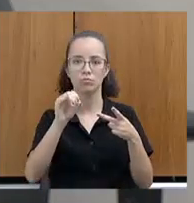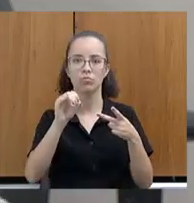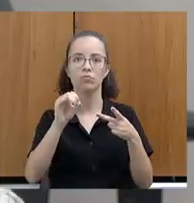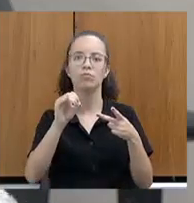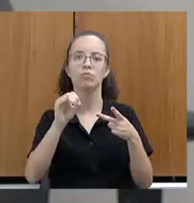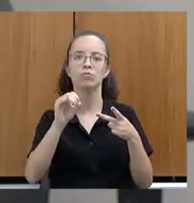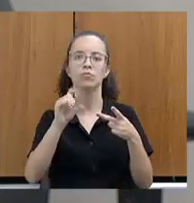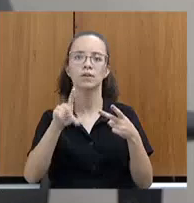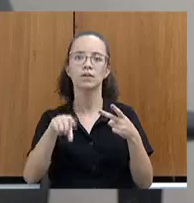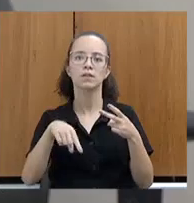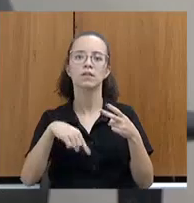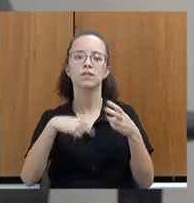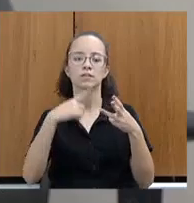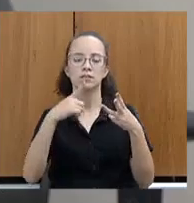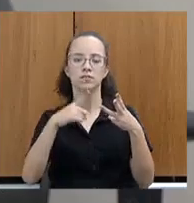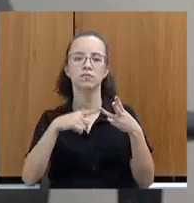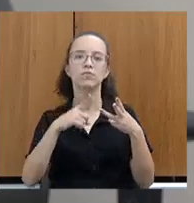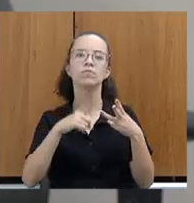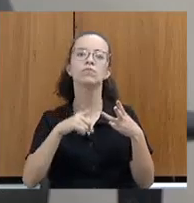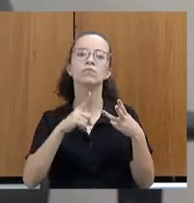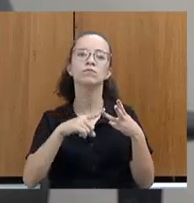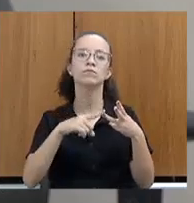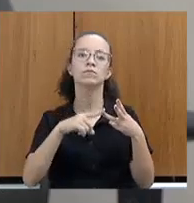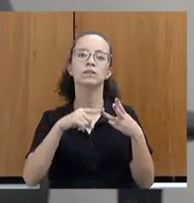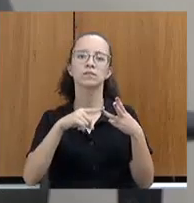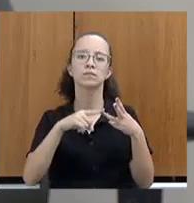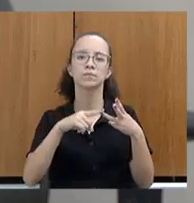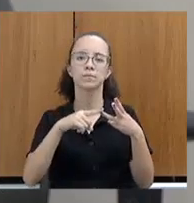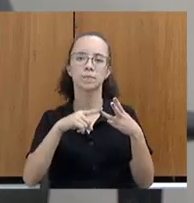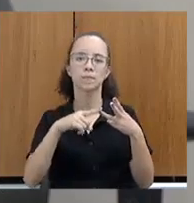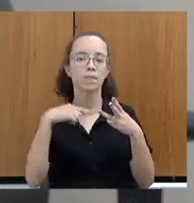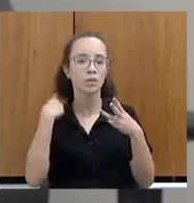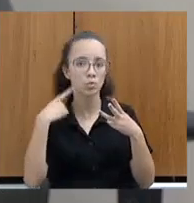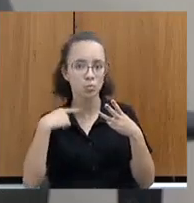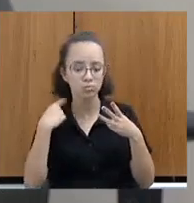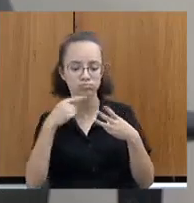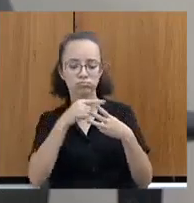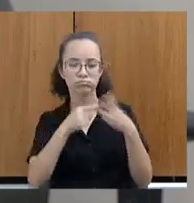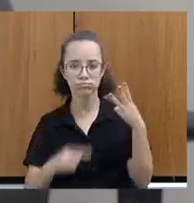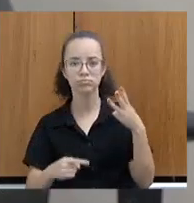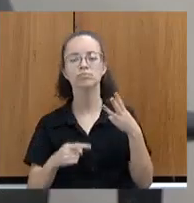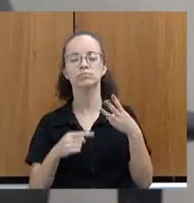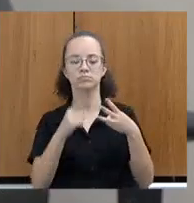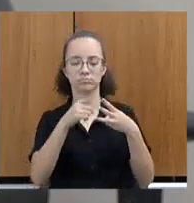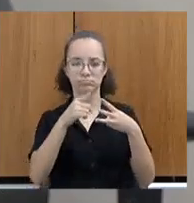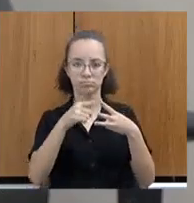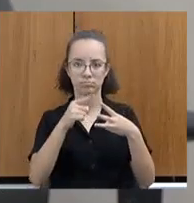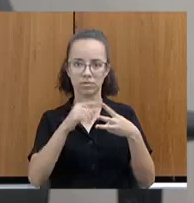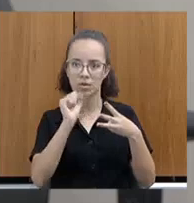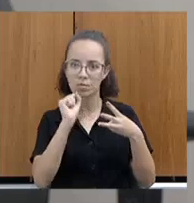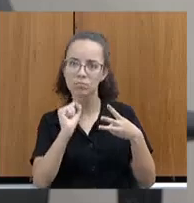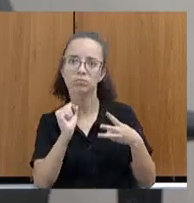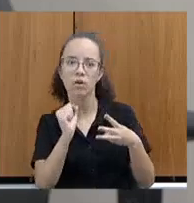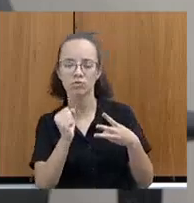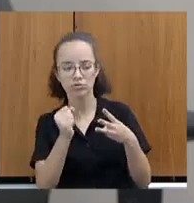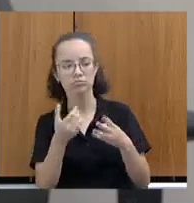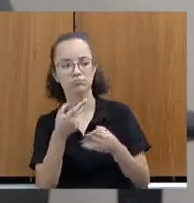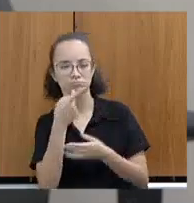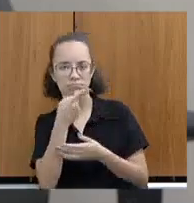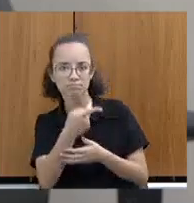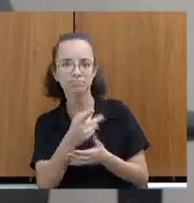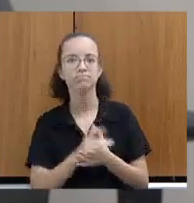Depois, o deputado Celinho Estrossel. Com a palavra, a deputada Leninha está em condições de fazer suas intervenções.